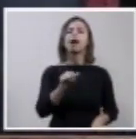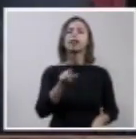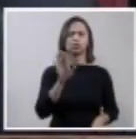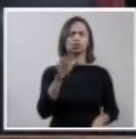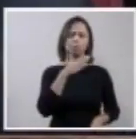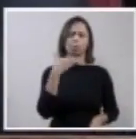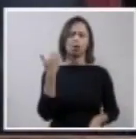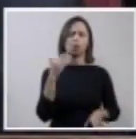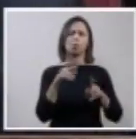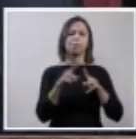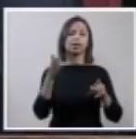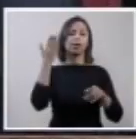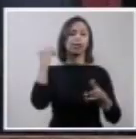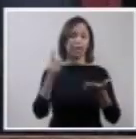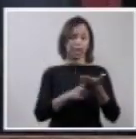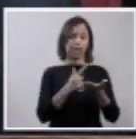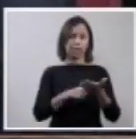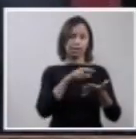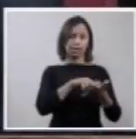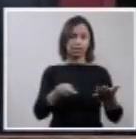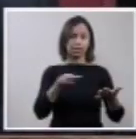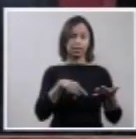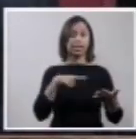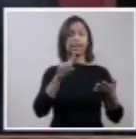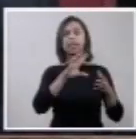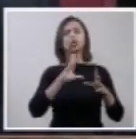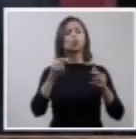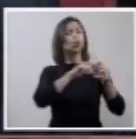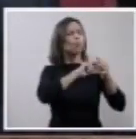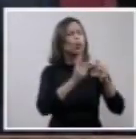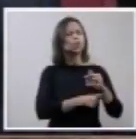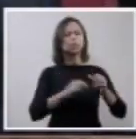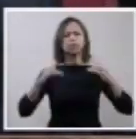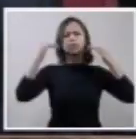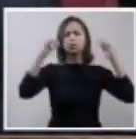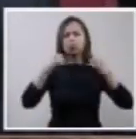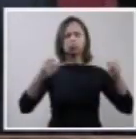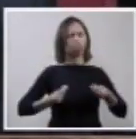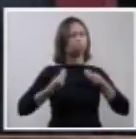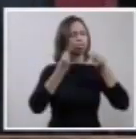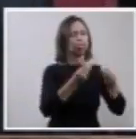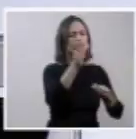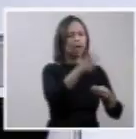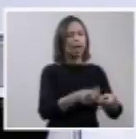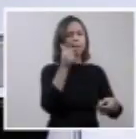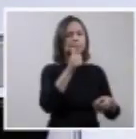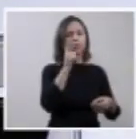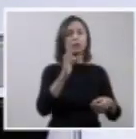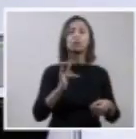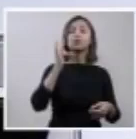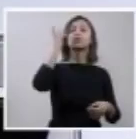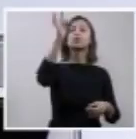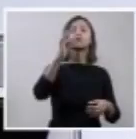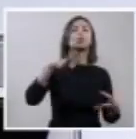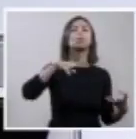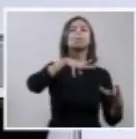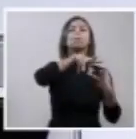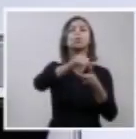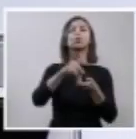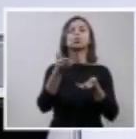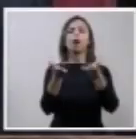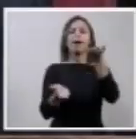Todo poder às mulheres, esperança de um mundo mais equilibrado. Não sei se V. Exª quer